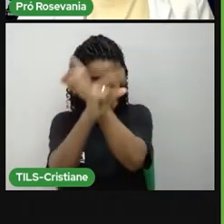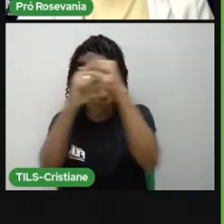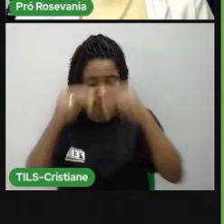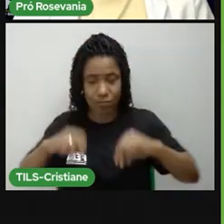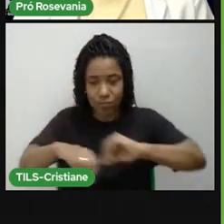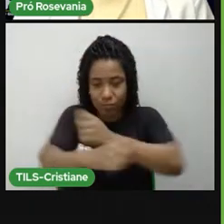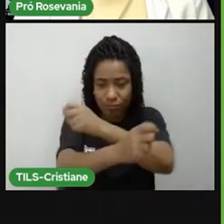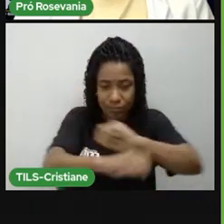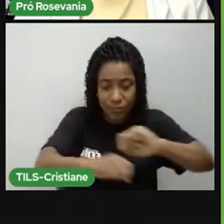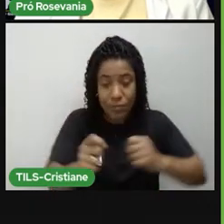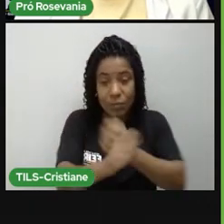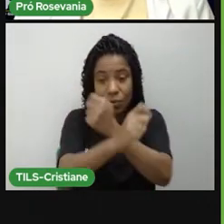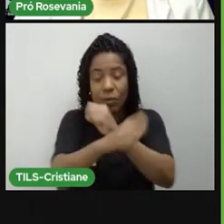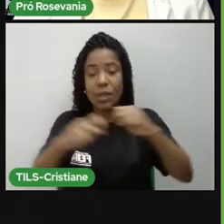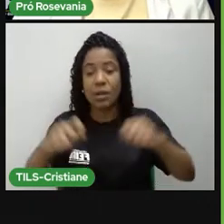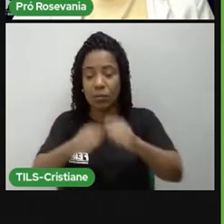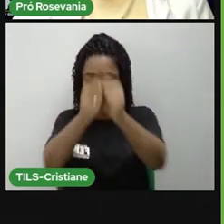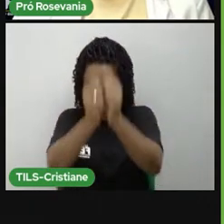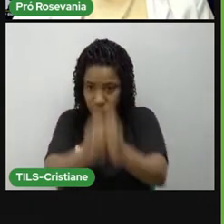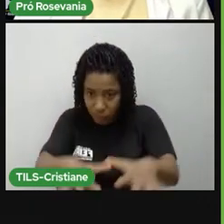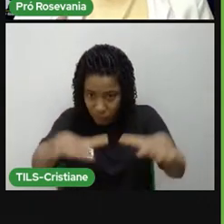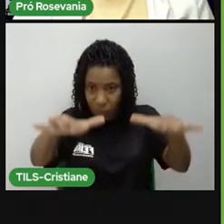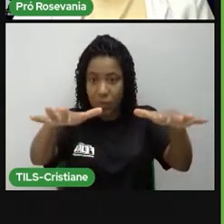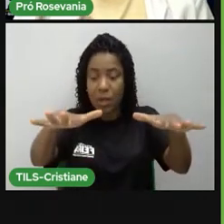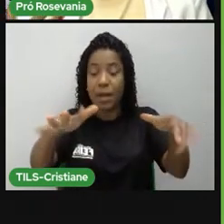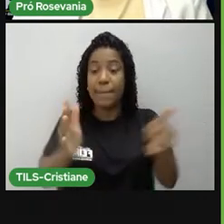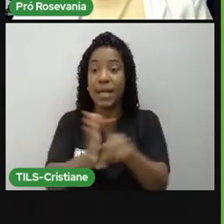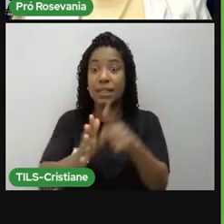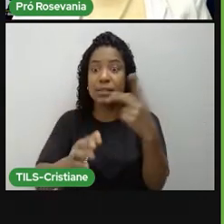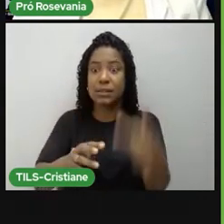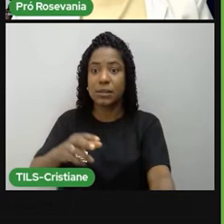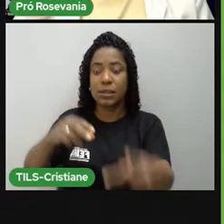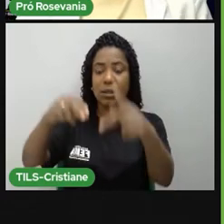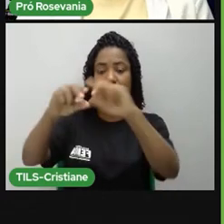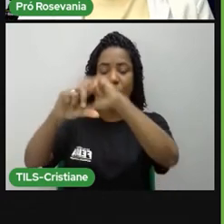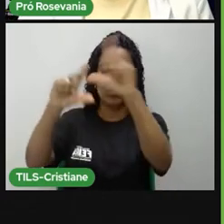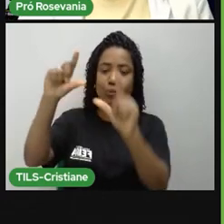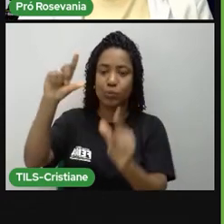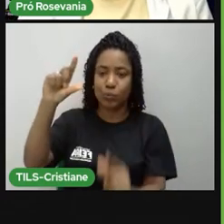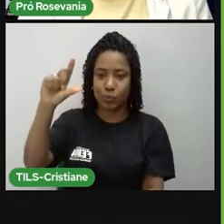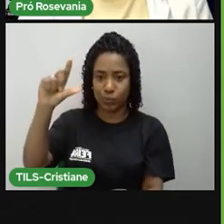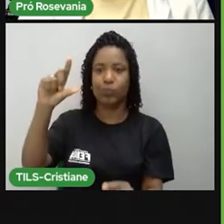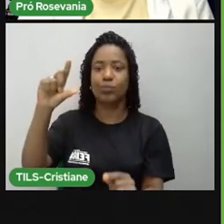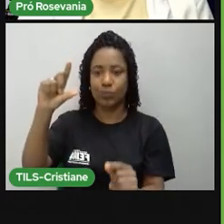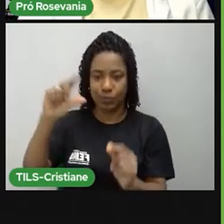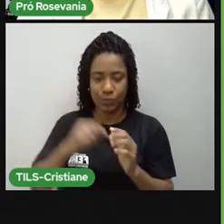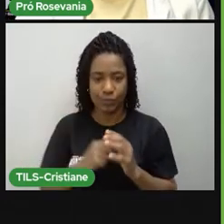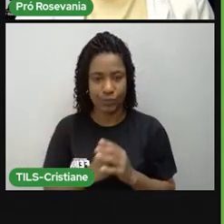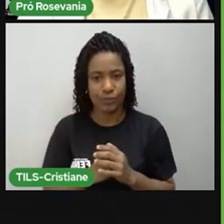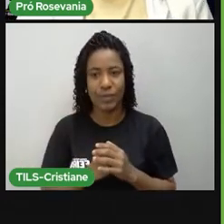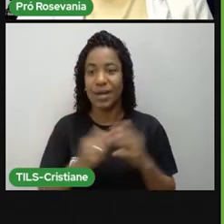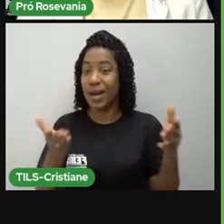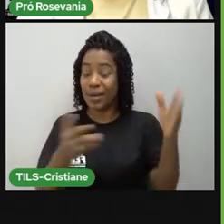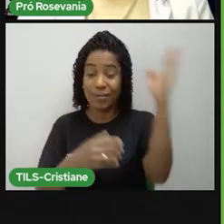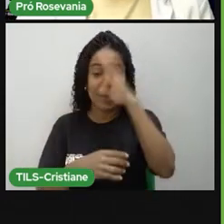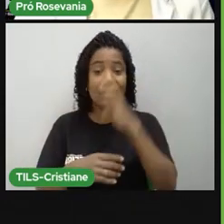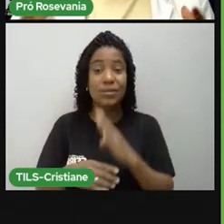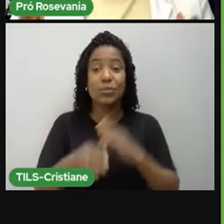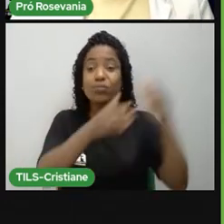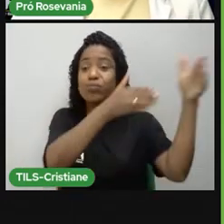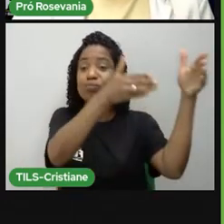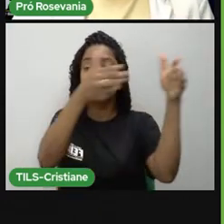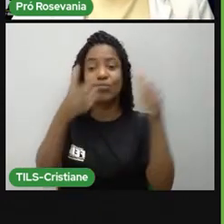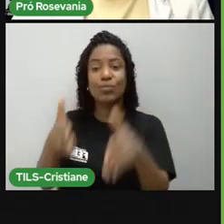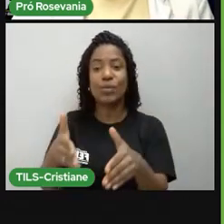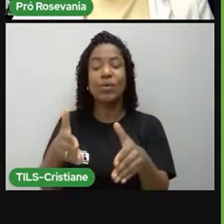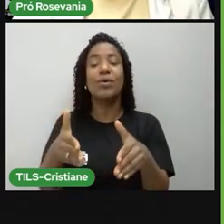tudo vieram, né, dos povos africanos, e que a gente chegou aqui, né, e deu essa, essa é nossa roupagem, a nossa característica,